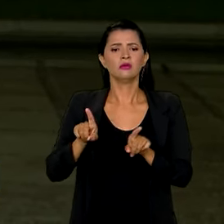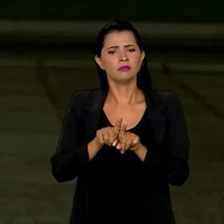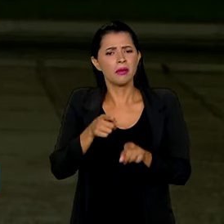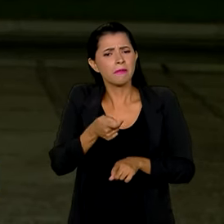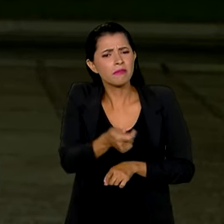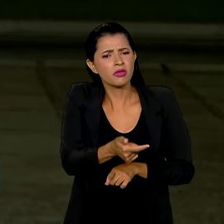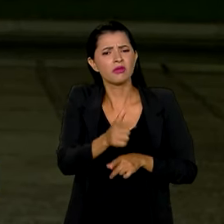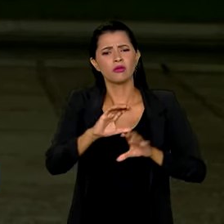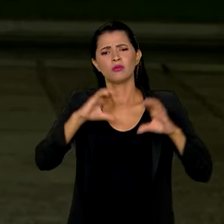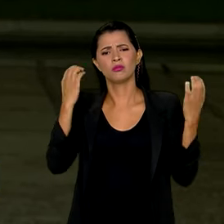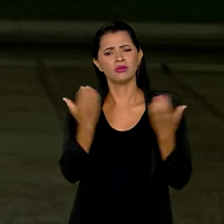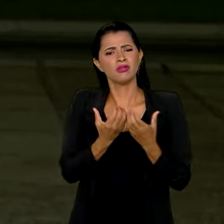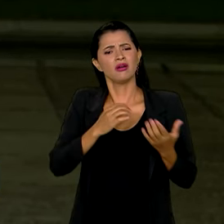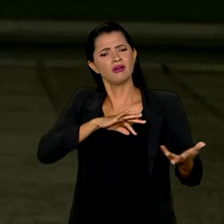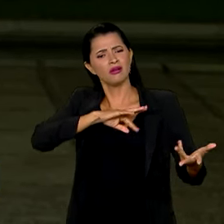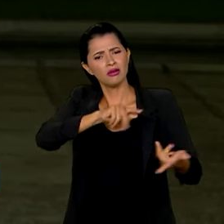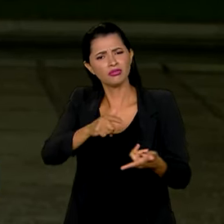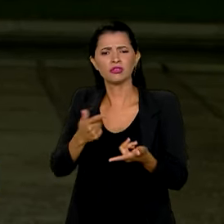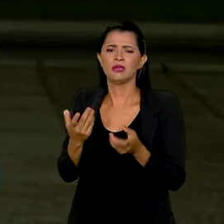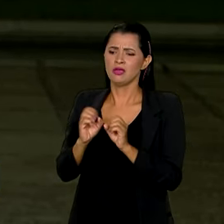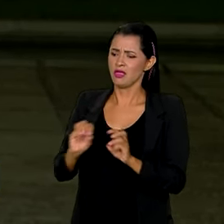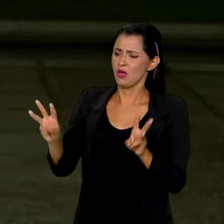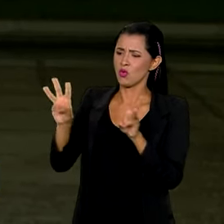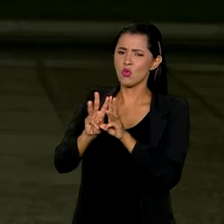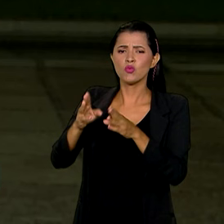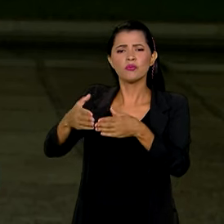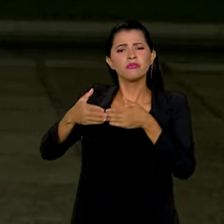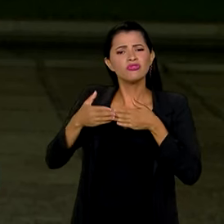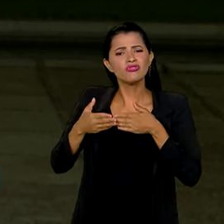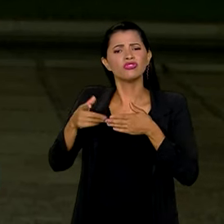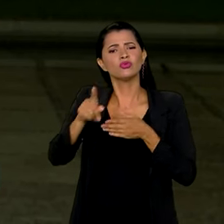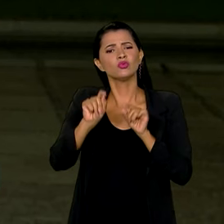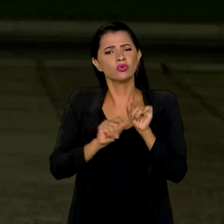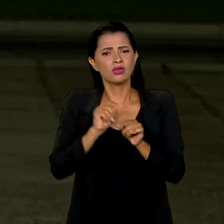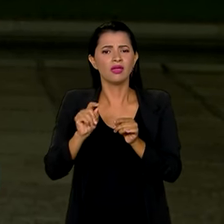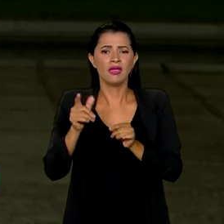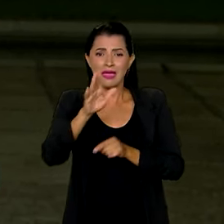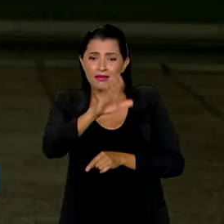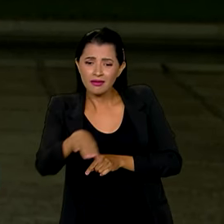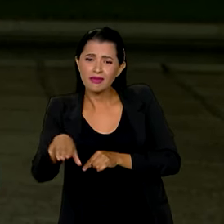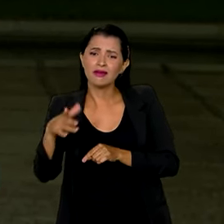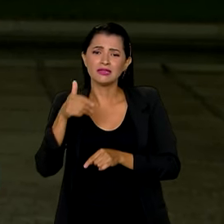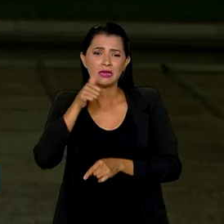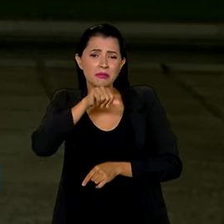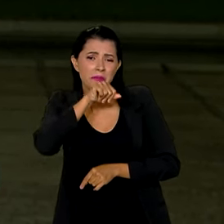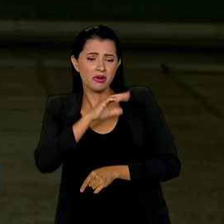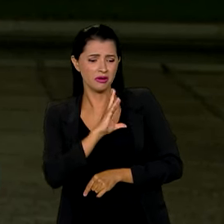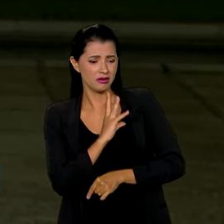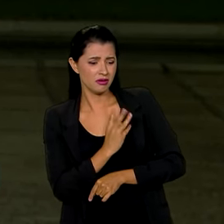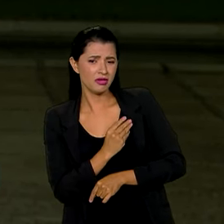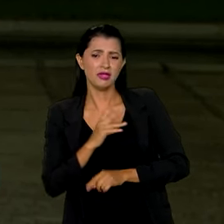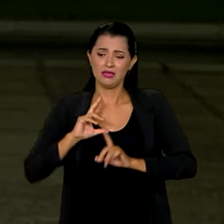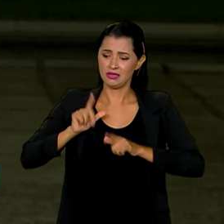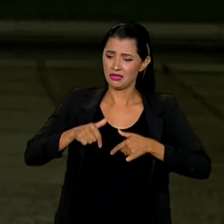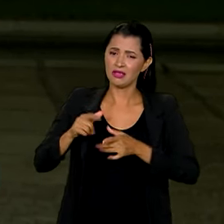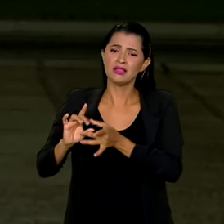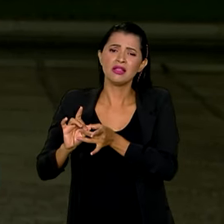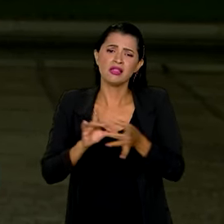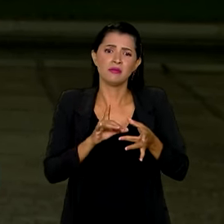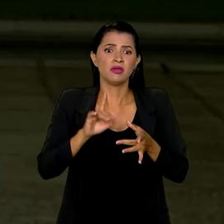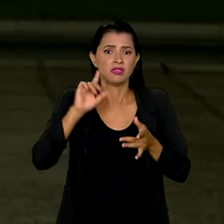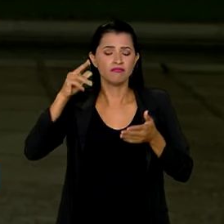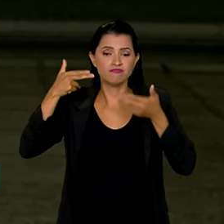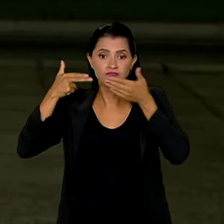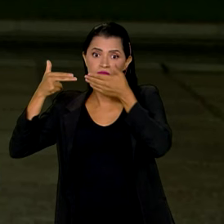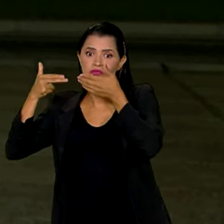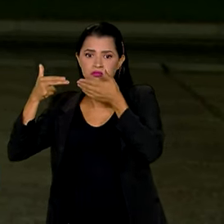internacional e à Organização das Nações Unidas, pedindo a libertação de crianças e mães palestinas e israelenses sequestradas.